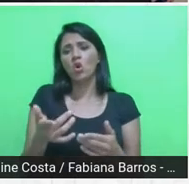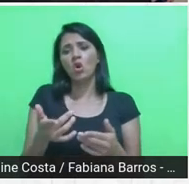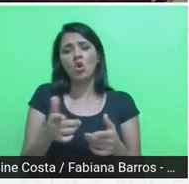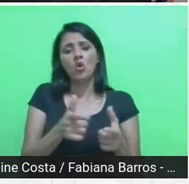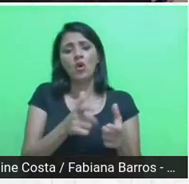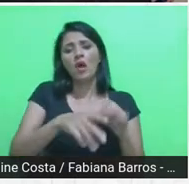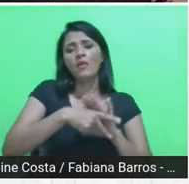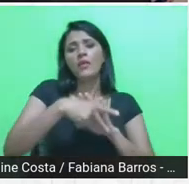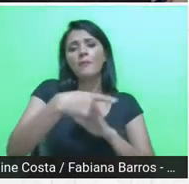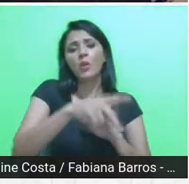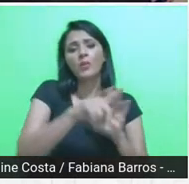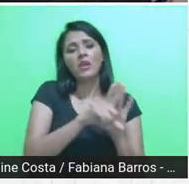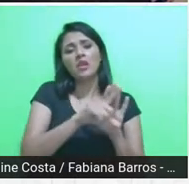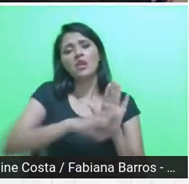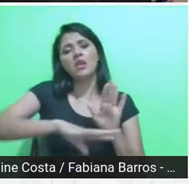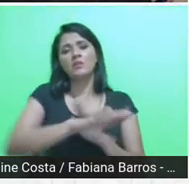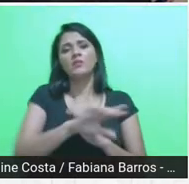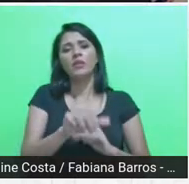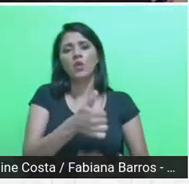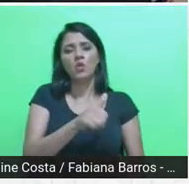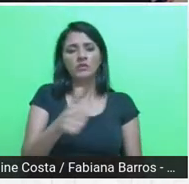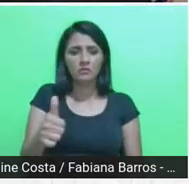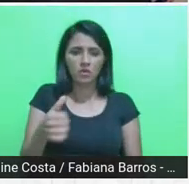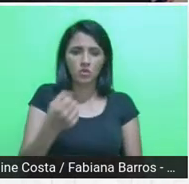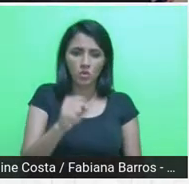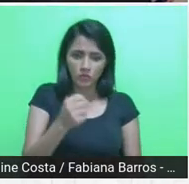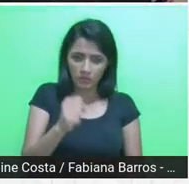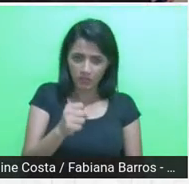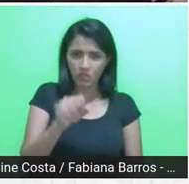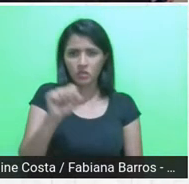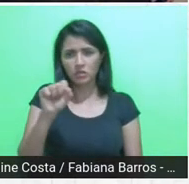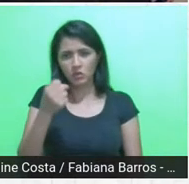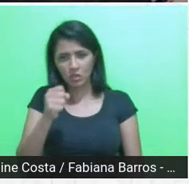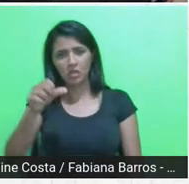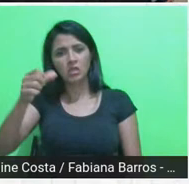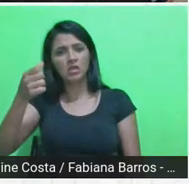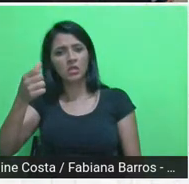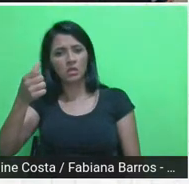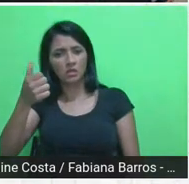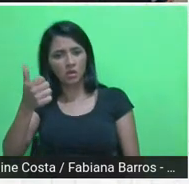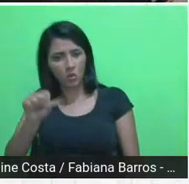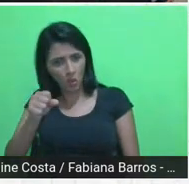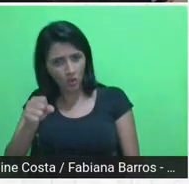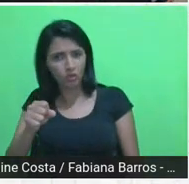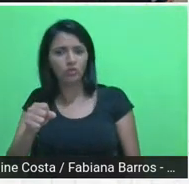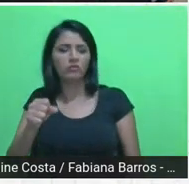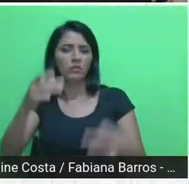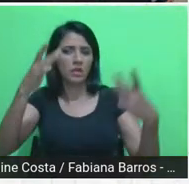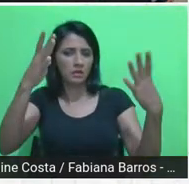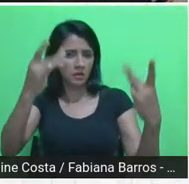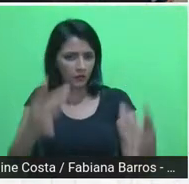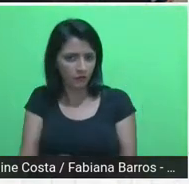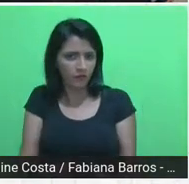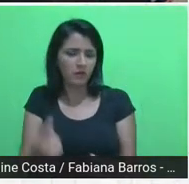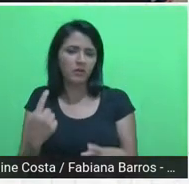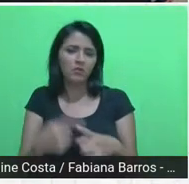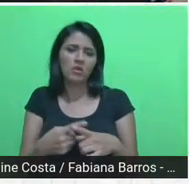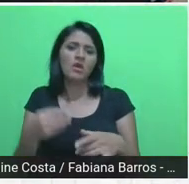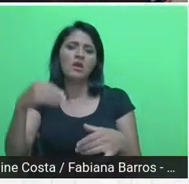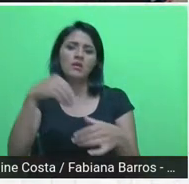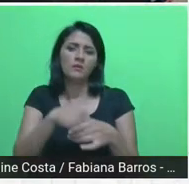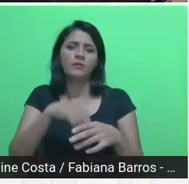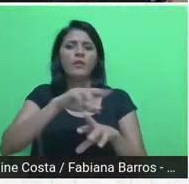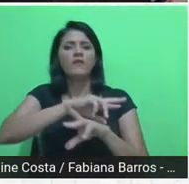lei 11.888. 88, ela define, porque ela faz parte dela diversos